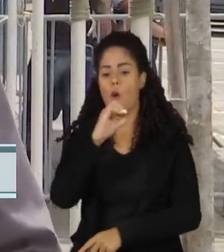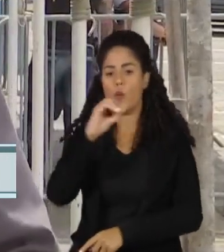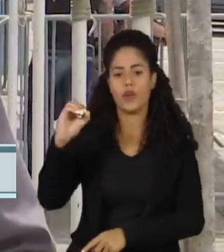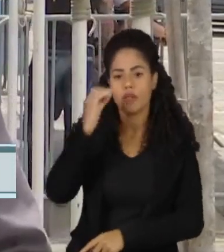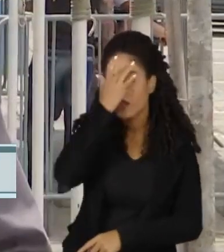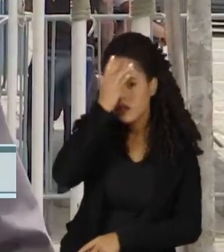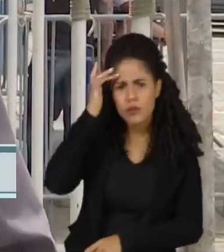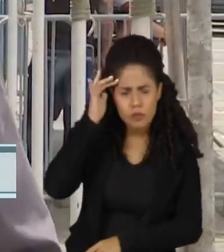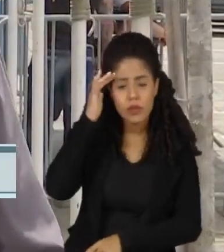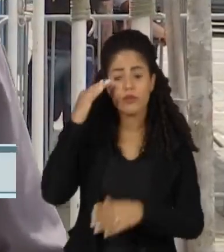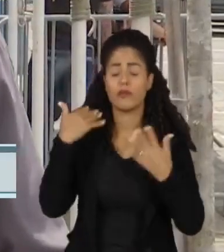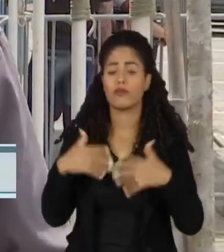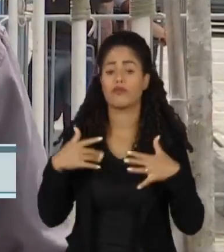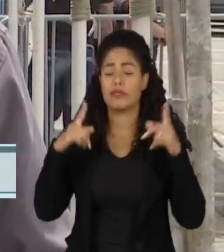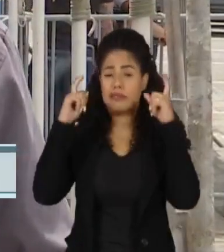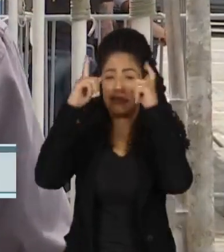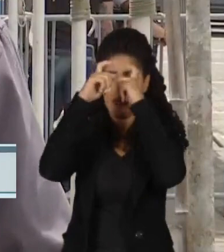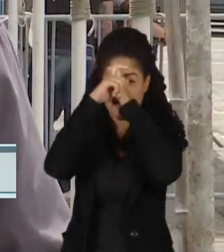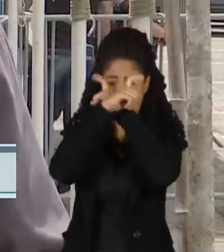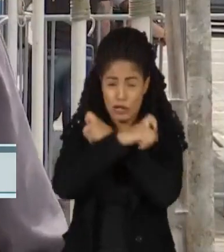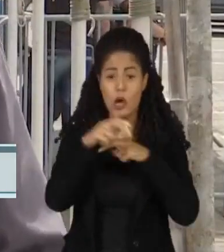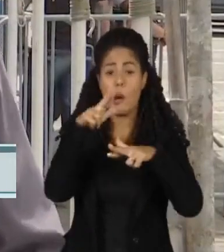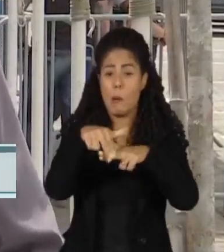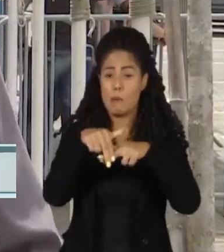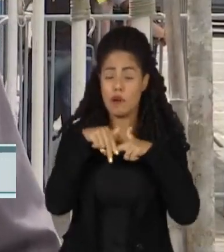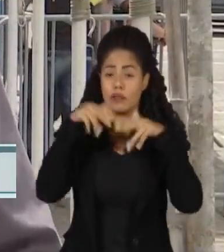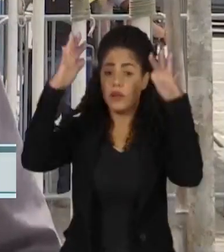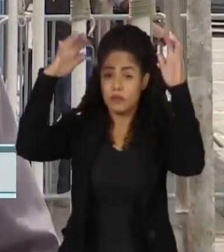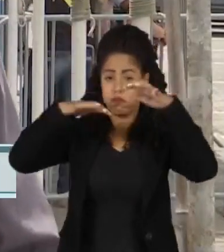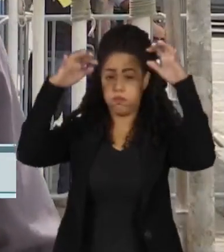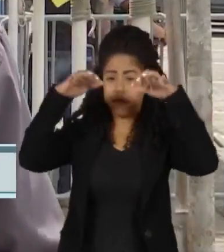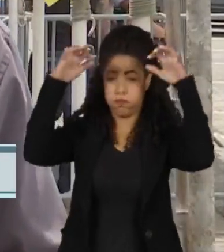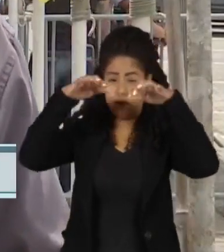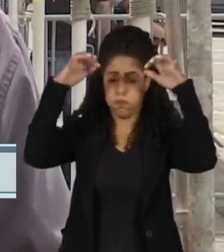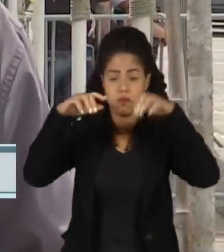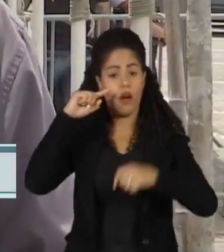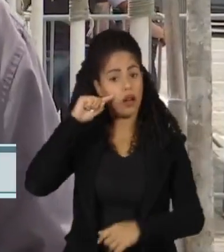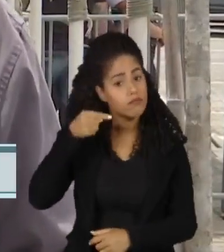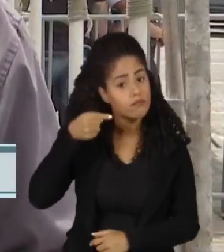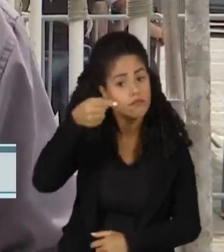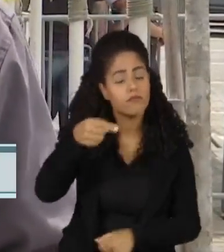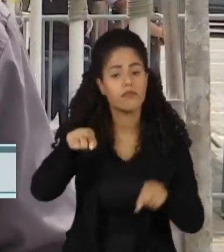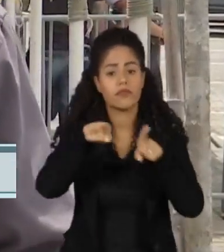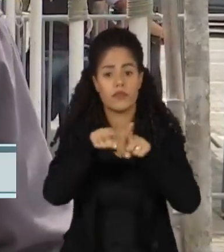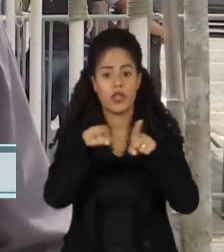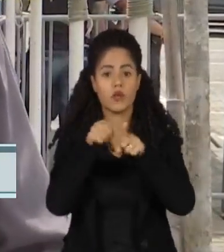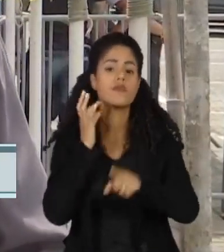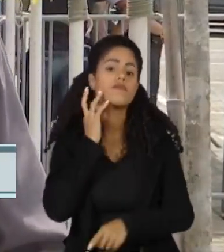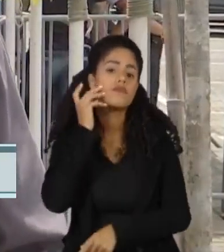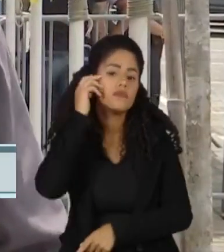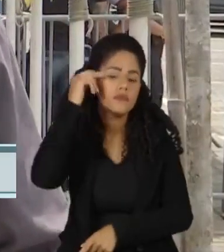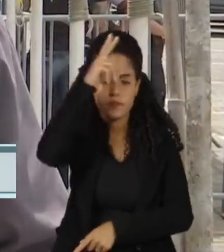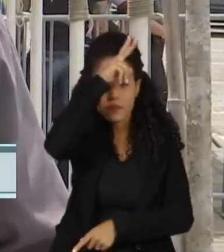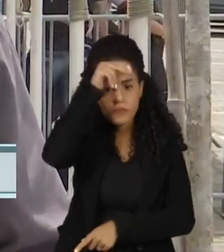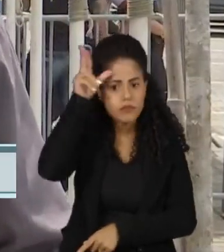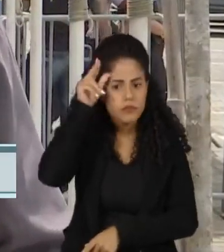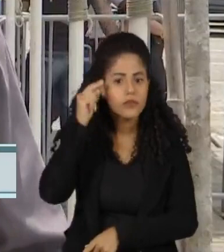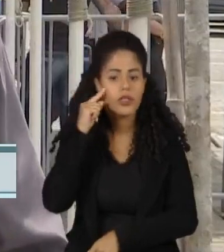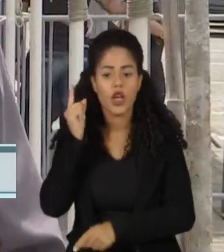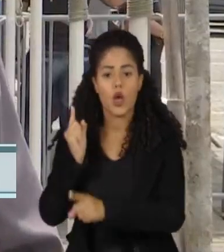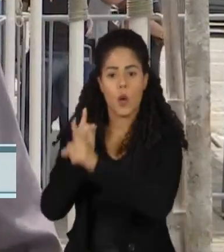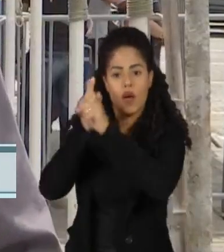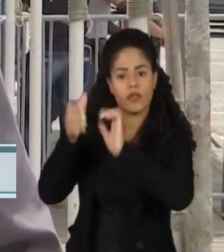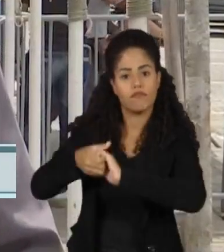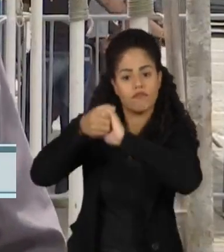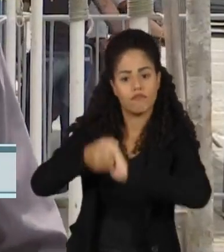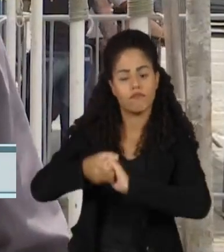e também está em estado de calamidade depois dessas fortes chuvas. Daqui a pouco, ele deve vir aqui para a Prefeitura de São Sebastião, onde se encontra com